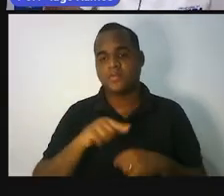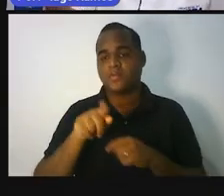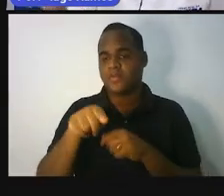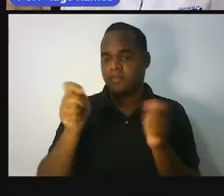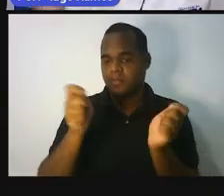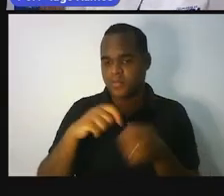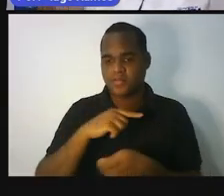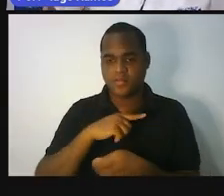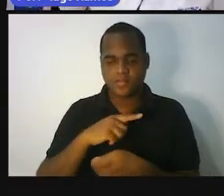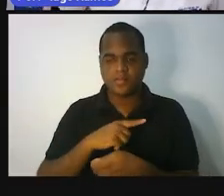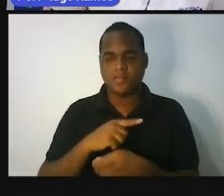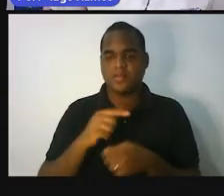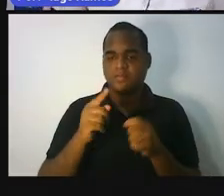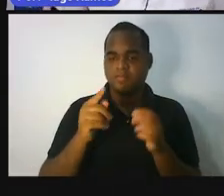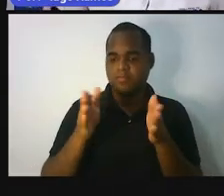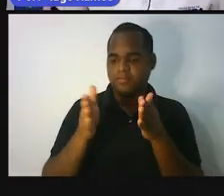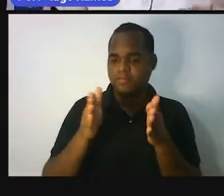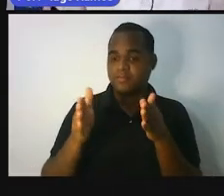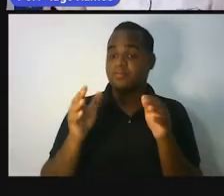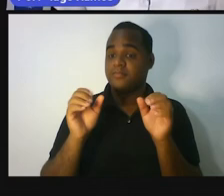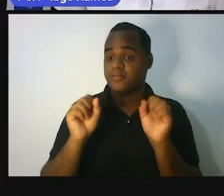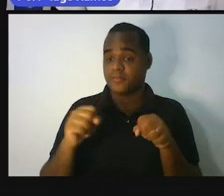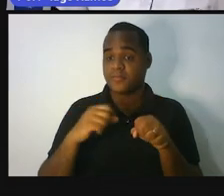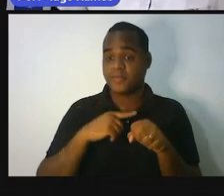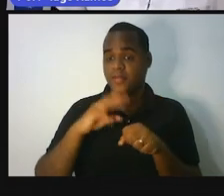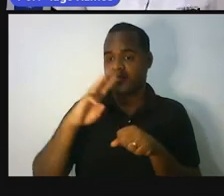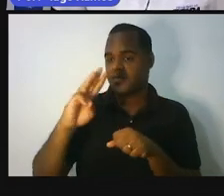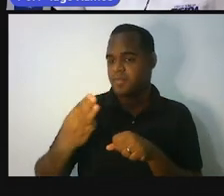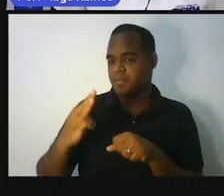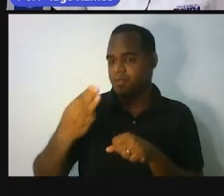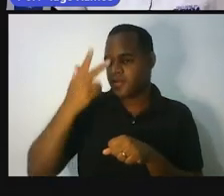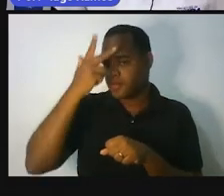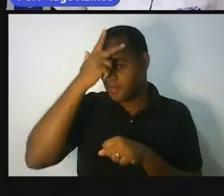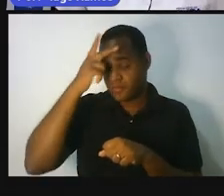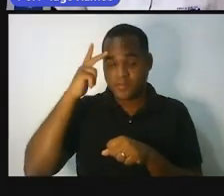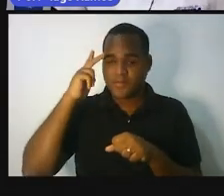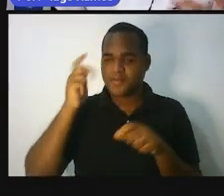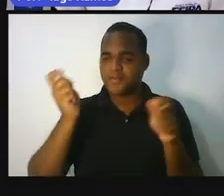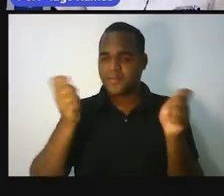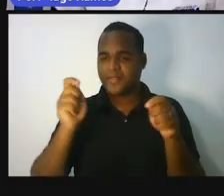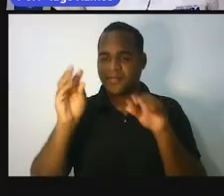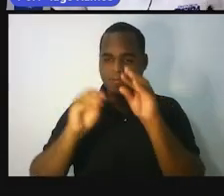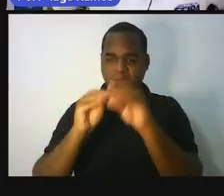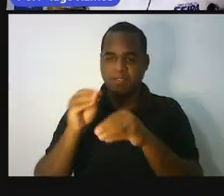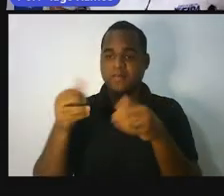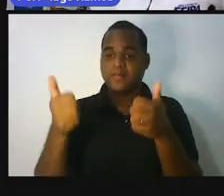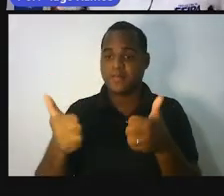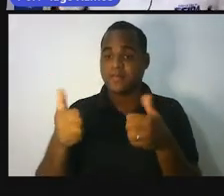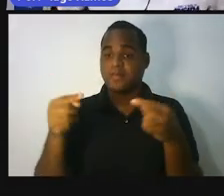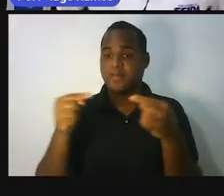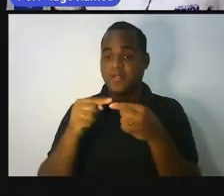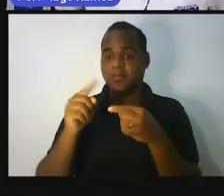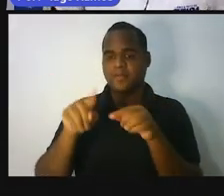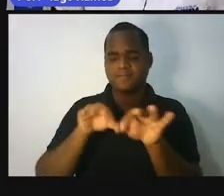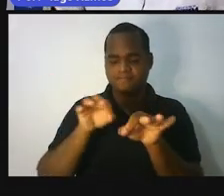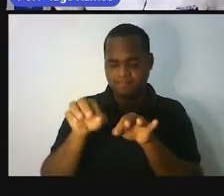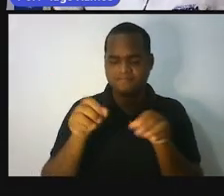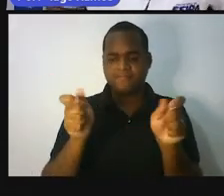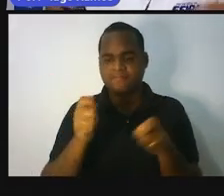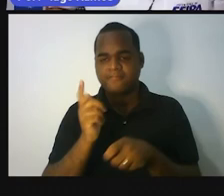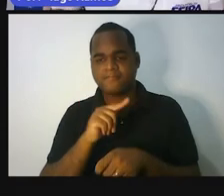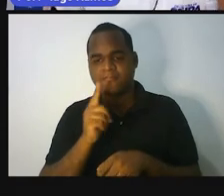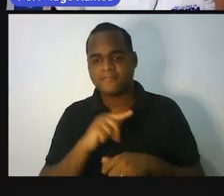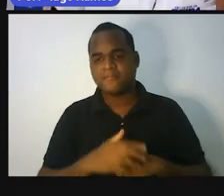ali o espaço para colocar os milhões de pessoas, tá? Da forma como eu fiz, certo?